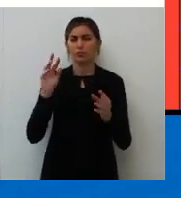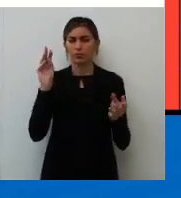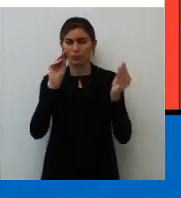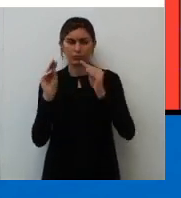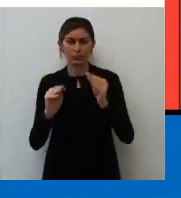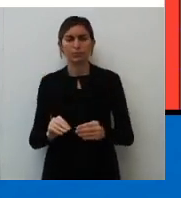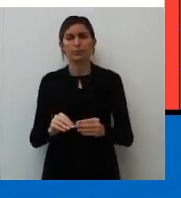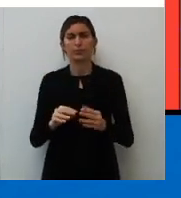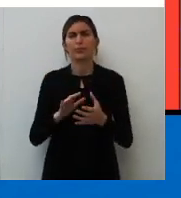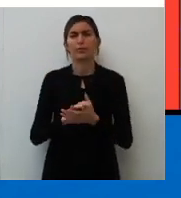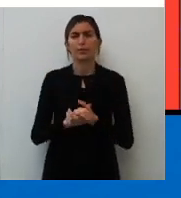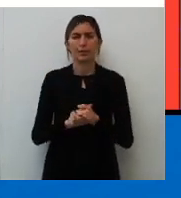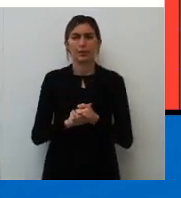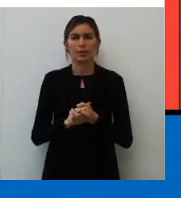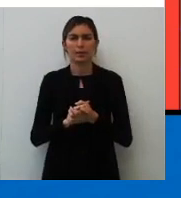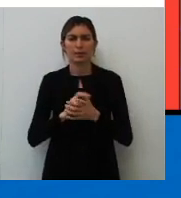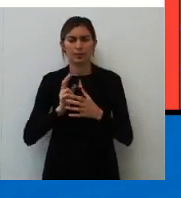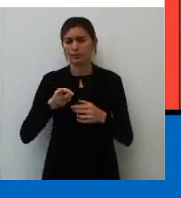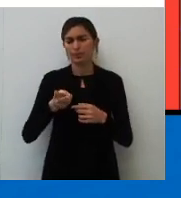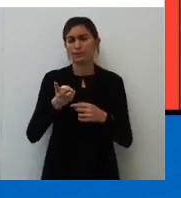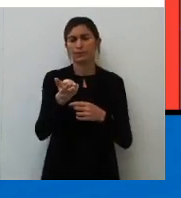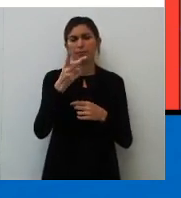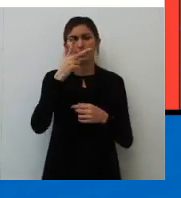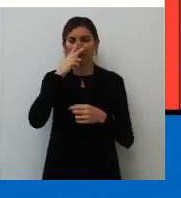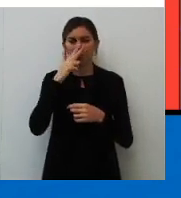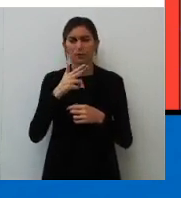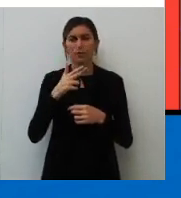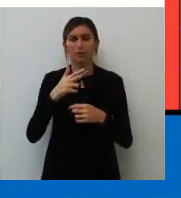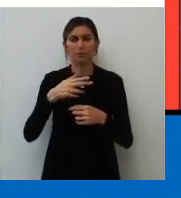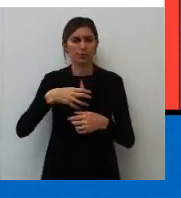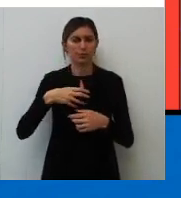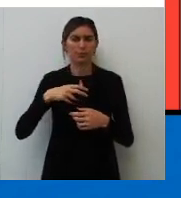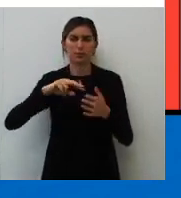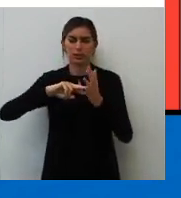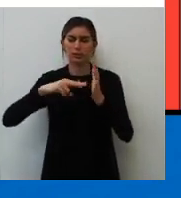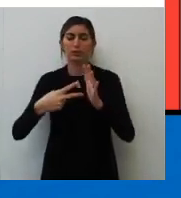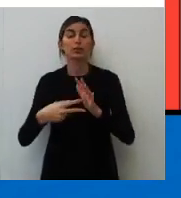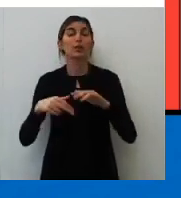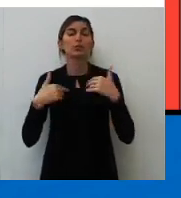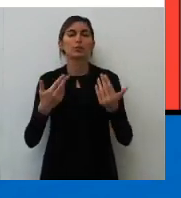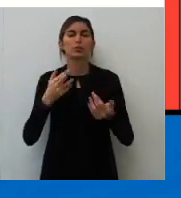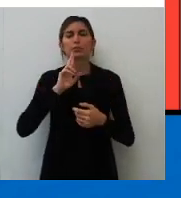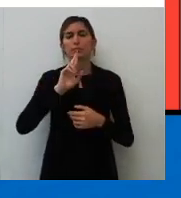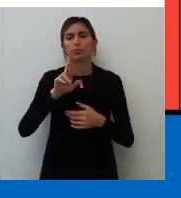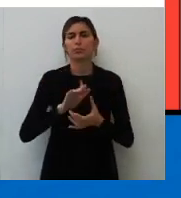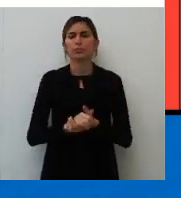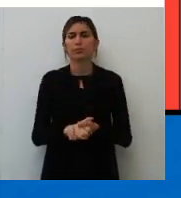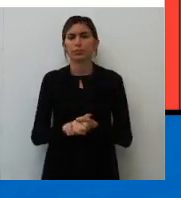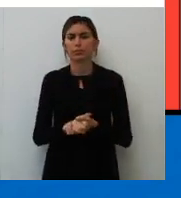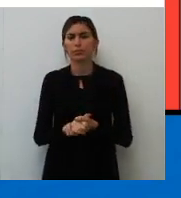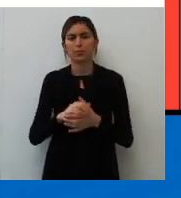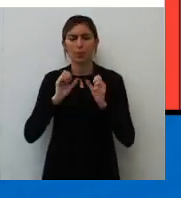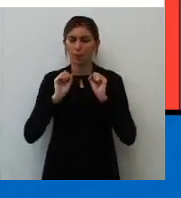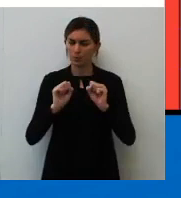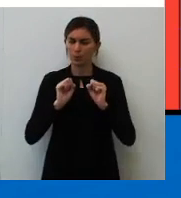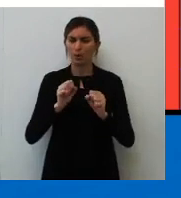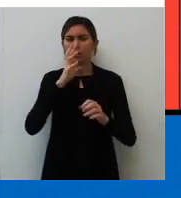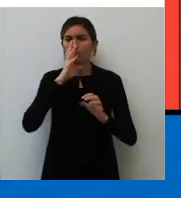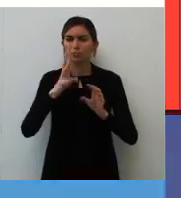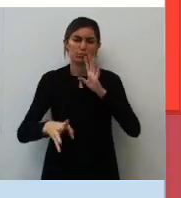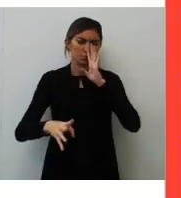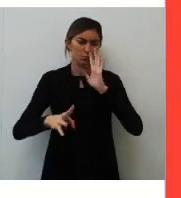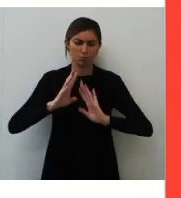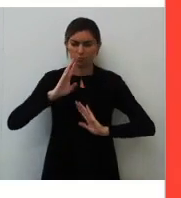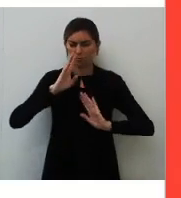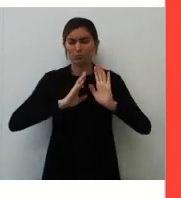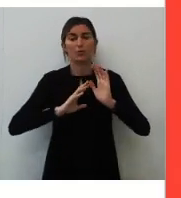não é isso? E manteria o mesmo sentido? Qual é a resposta certa? Olha lá. Podem acusar-me.